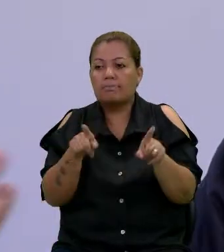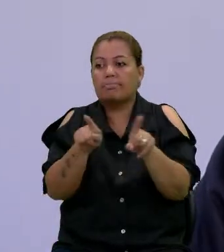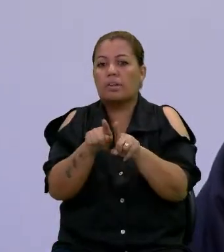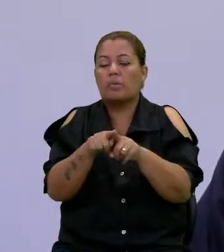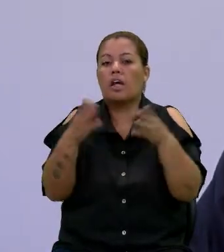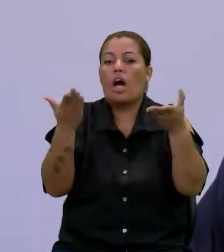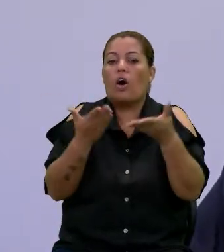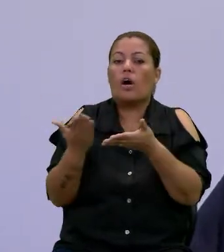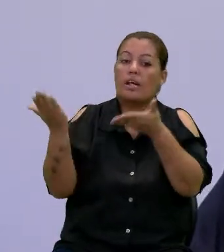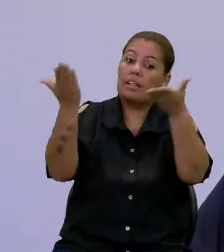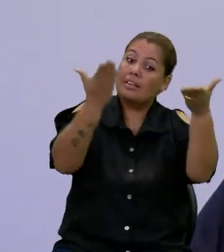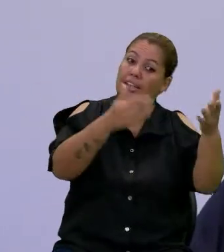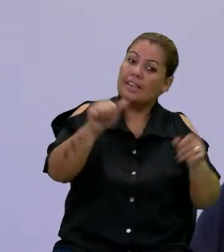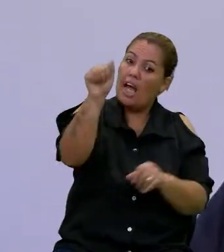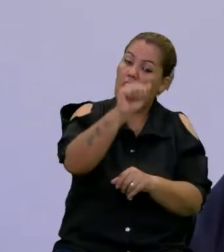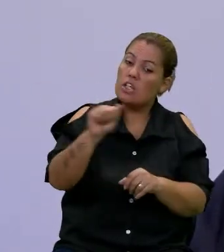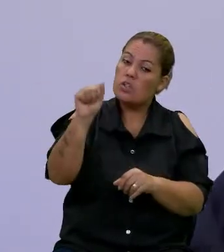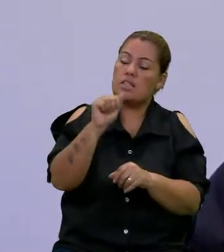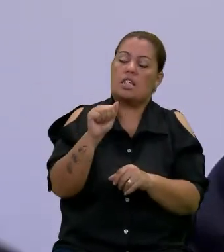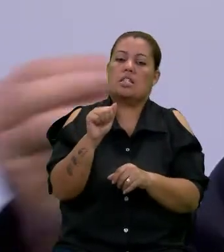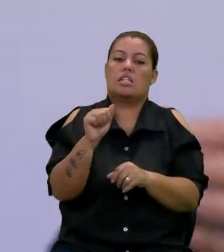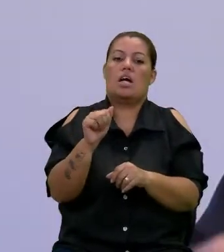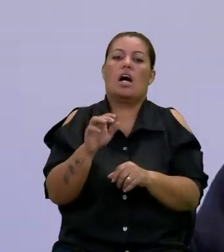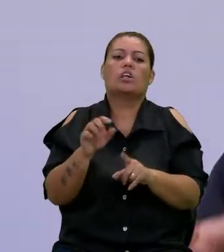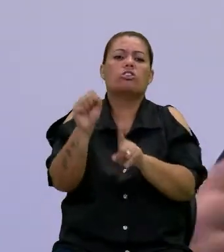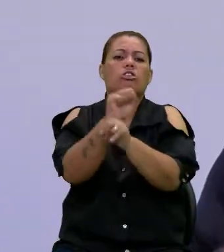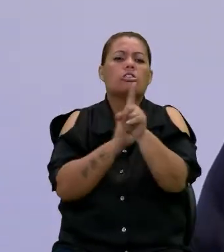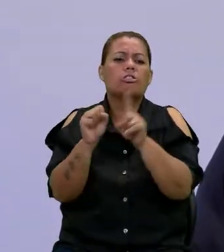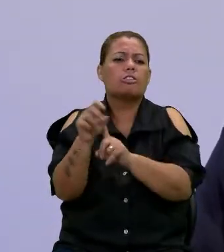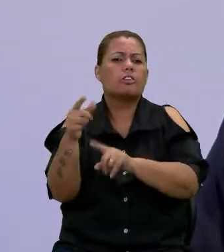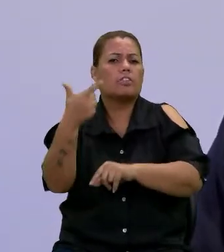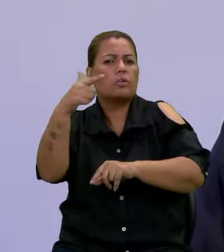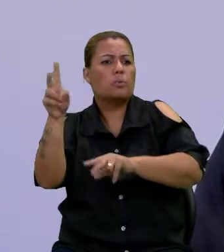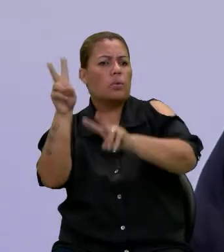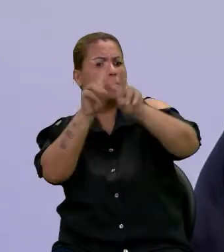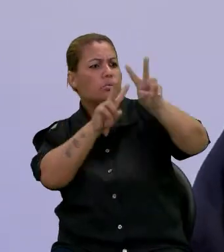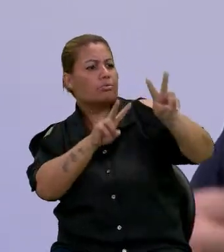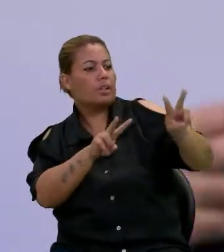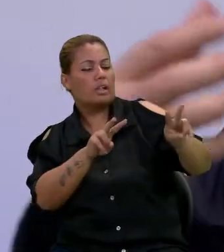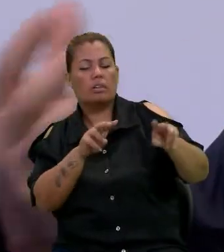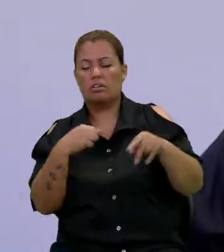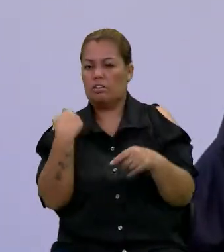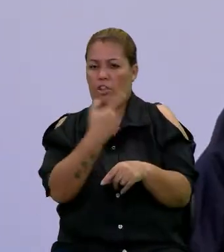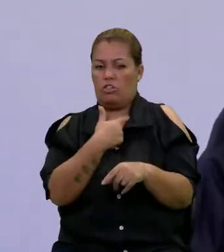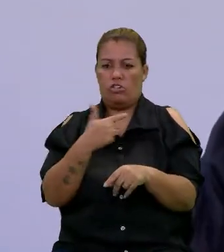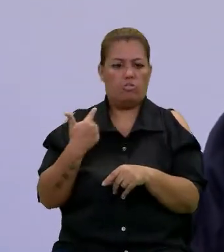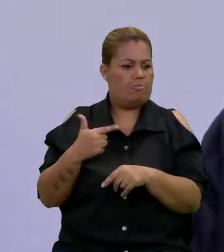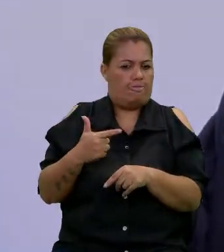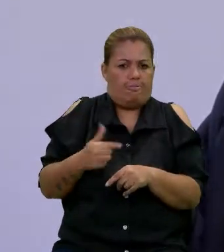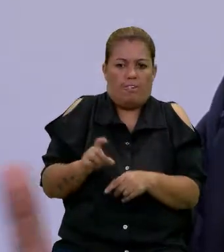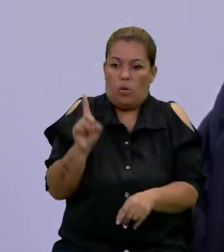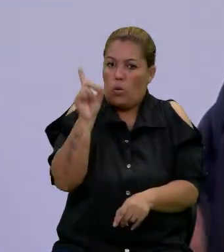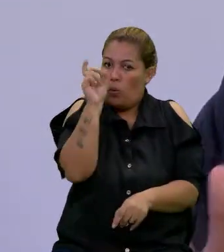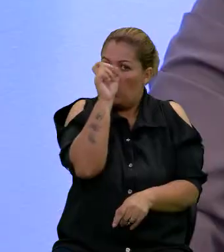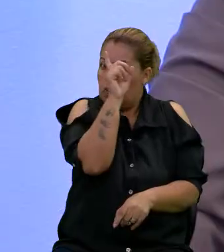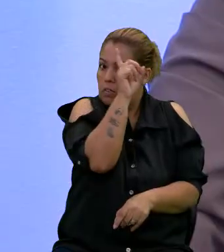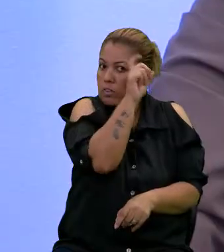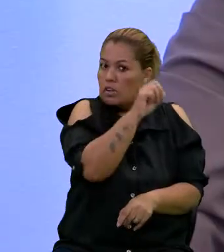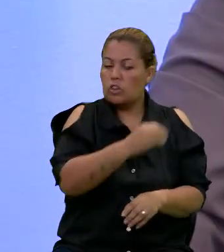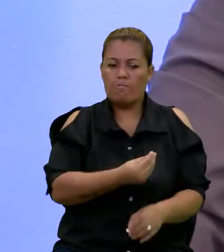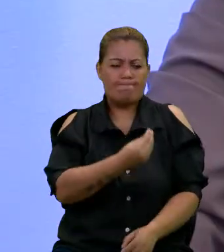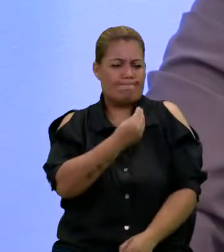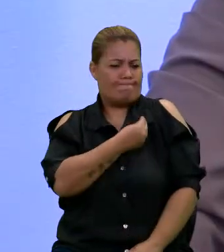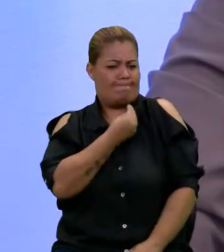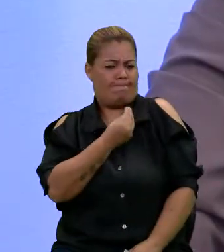em trazer a sociedade civil que vai trazer um outro olhar que a gente não tem, com outras dificuldades que só quem